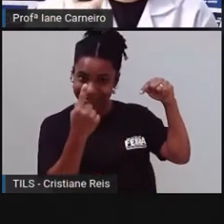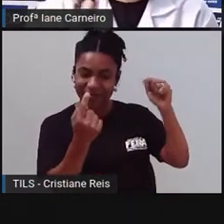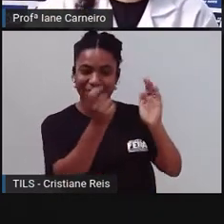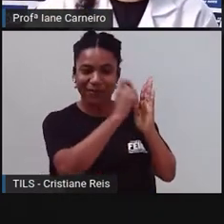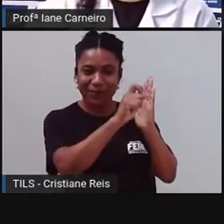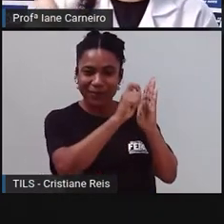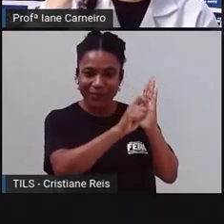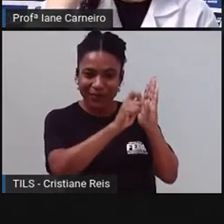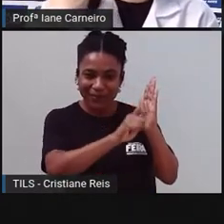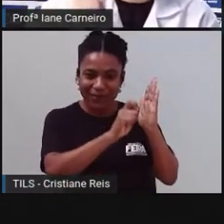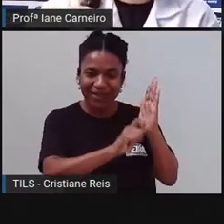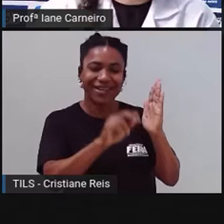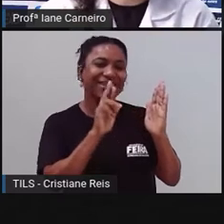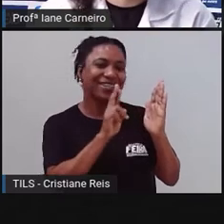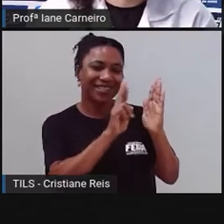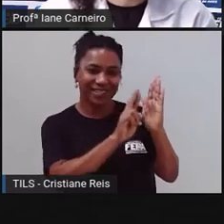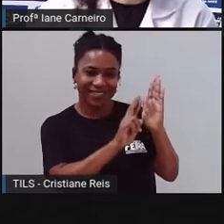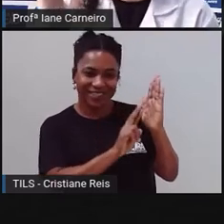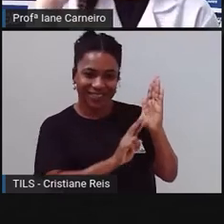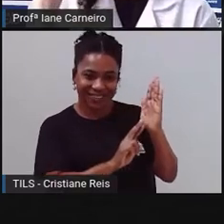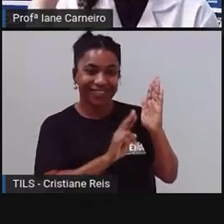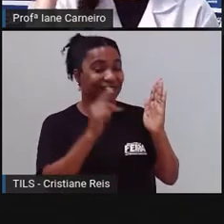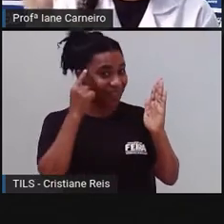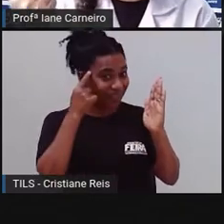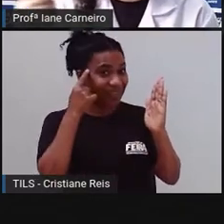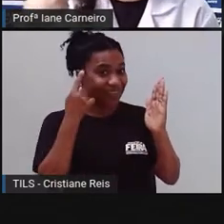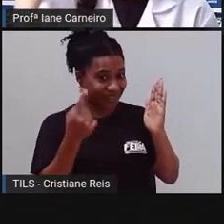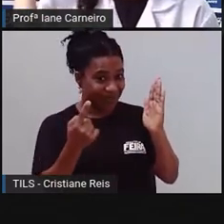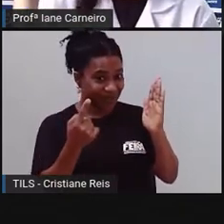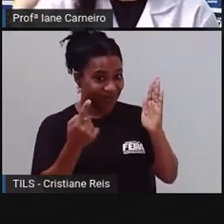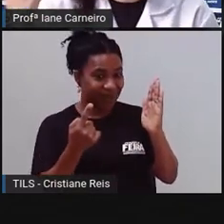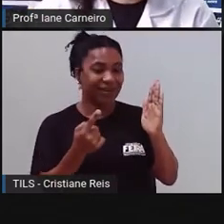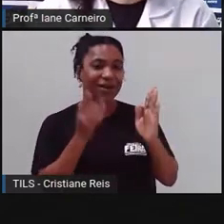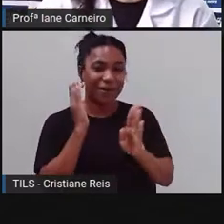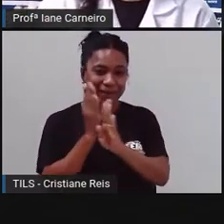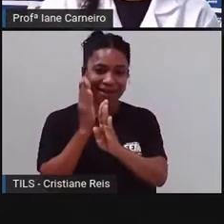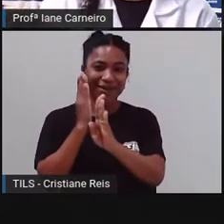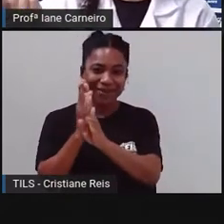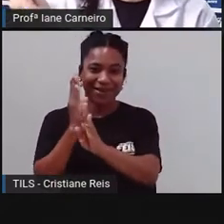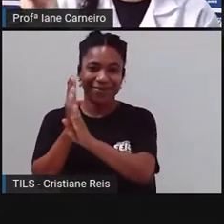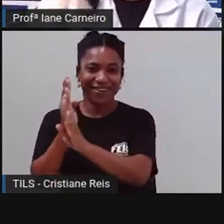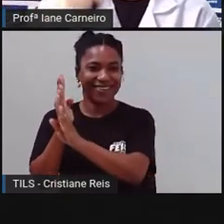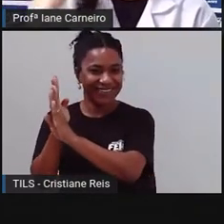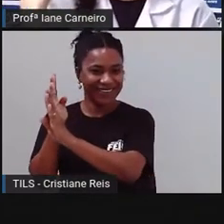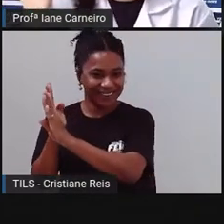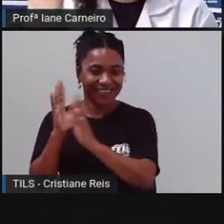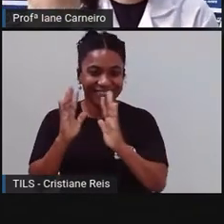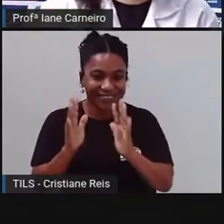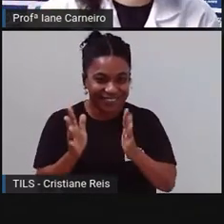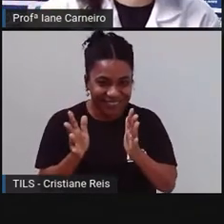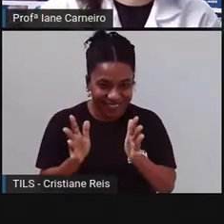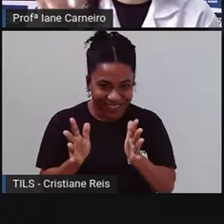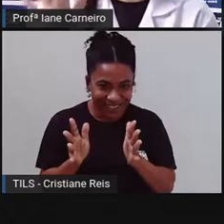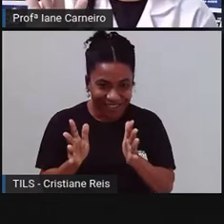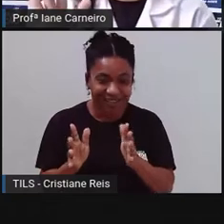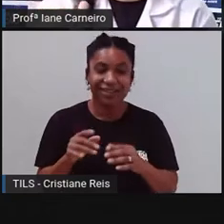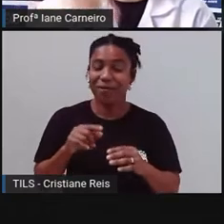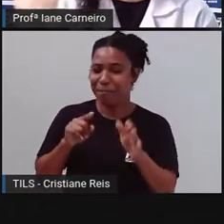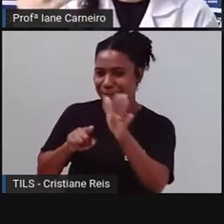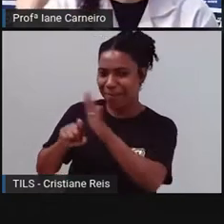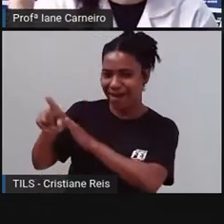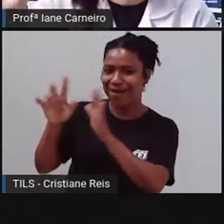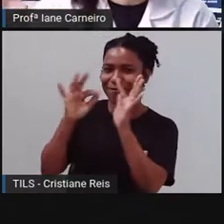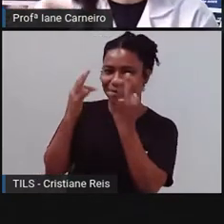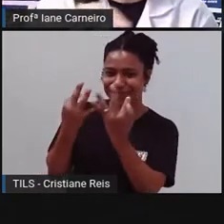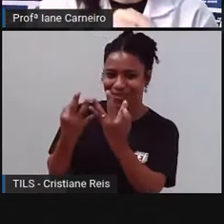respostas das adivinhas interiores e você conseguiu pesquisar novas adivinhas, você desafiou seus familiares,